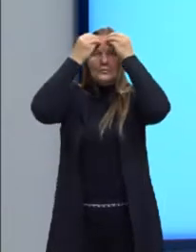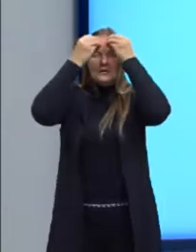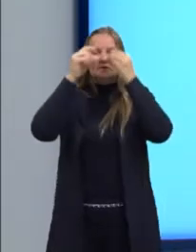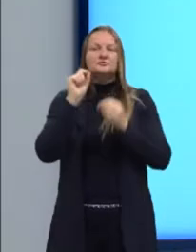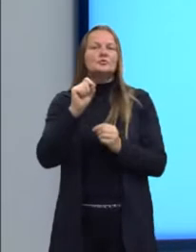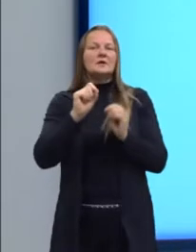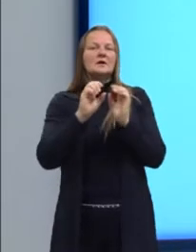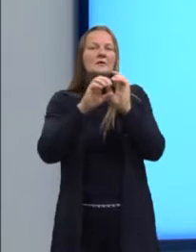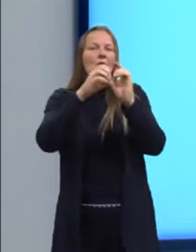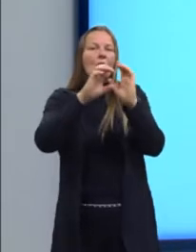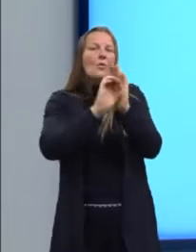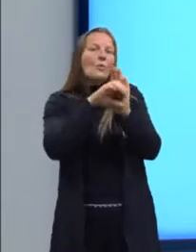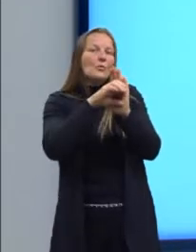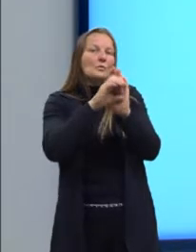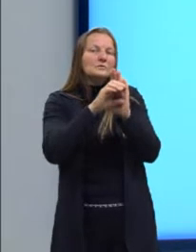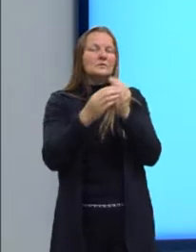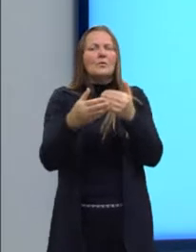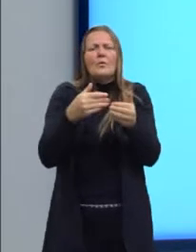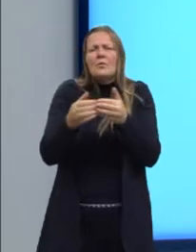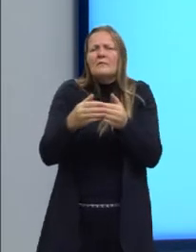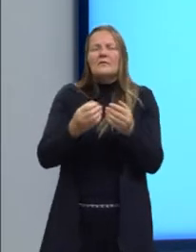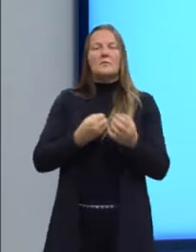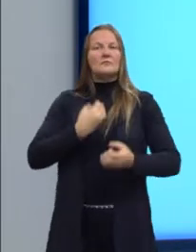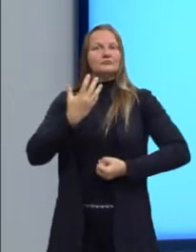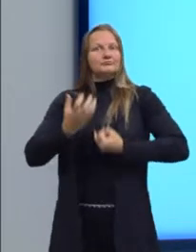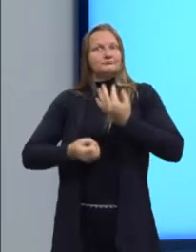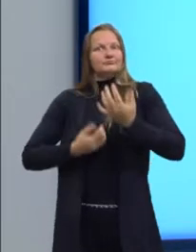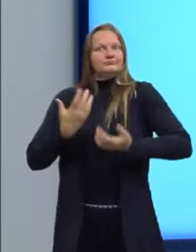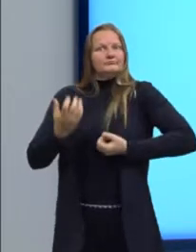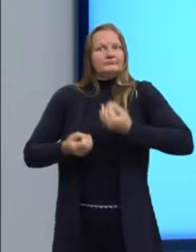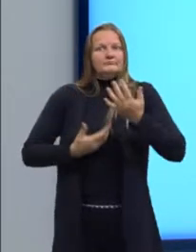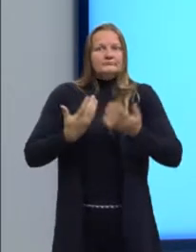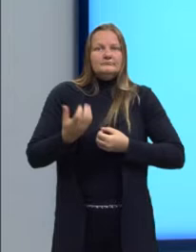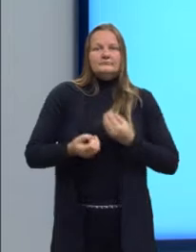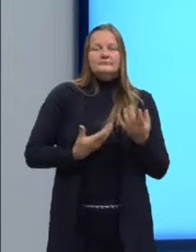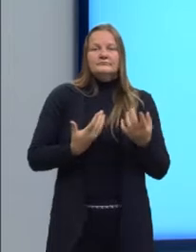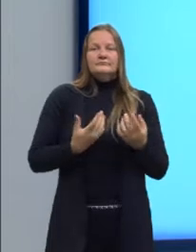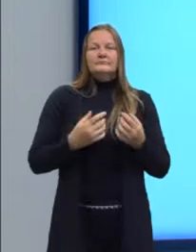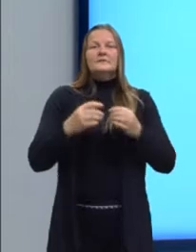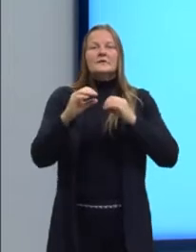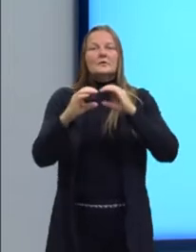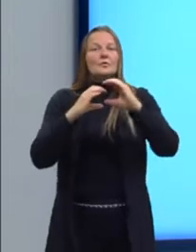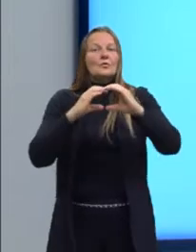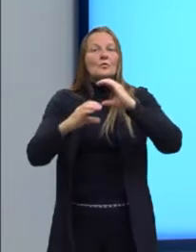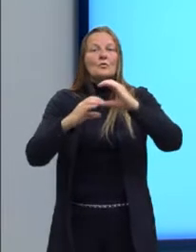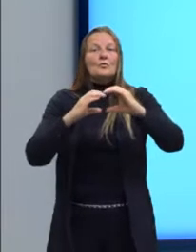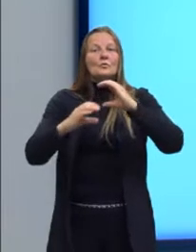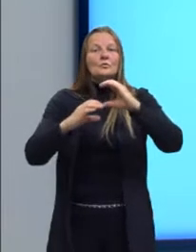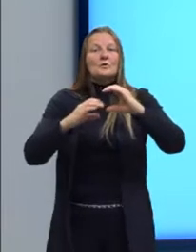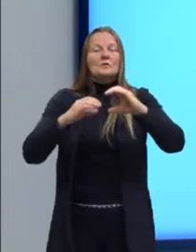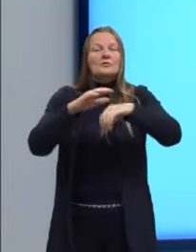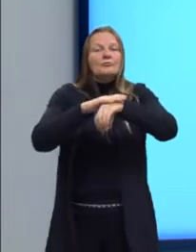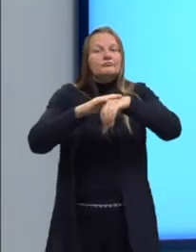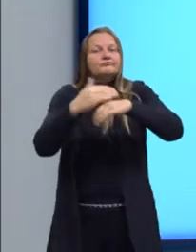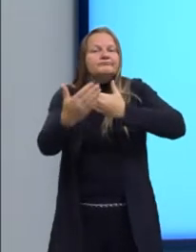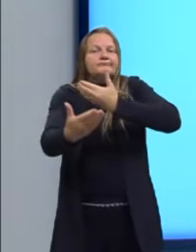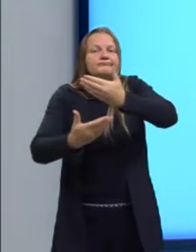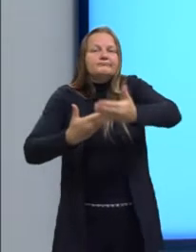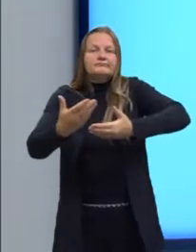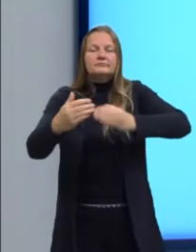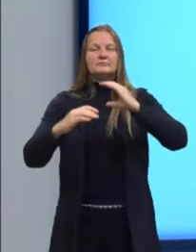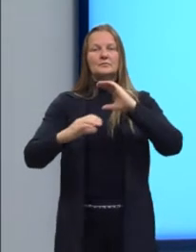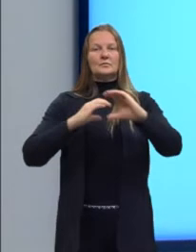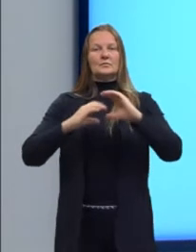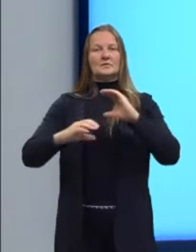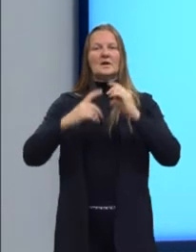linguagem. Qualquer forma de expressão usada para promover comunicação. Nós temos muitas formas